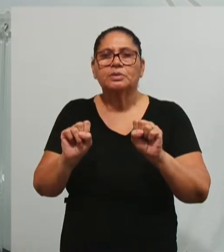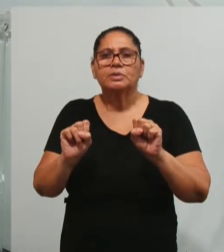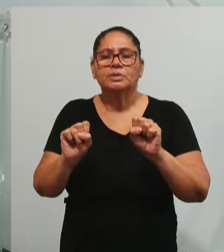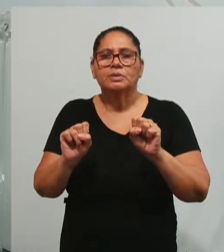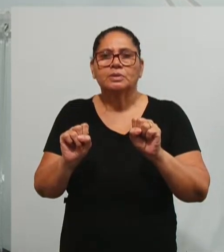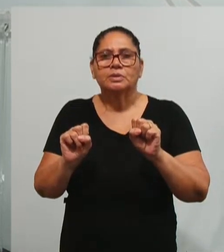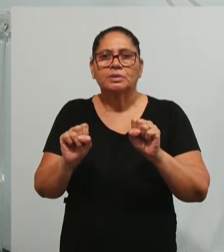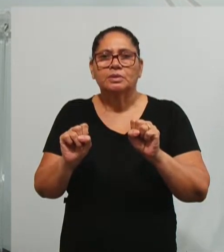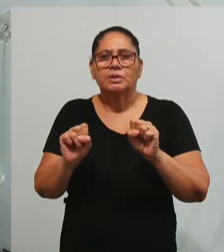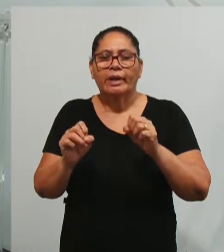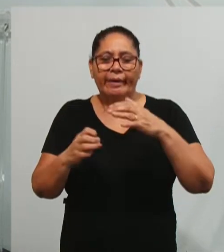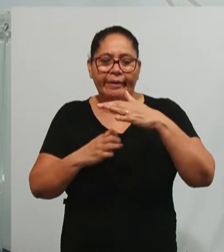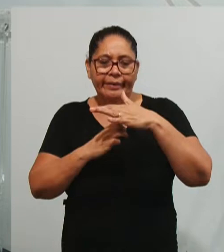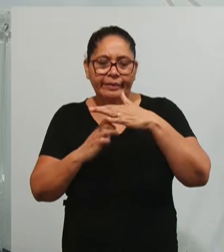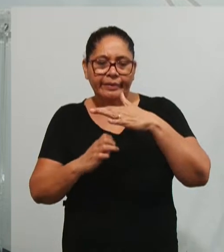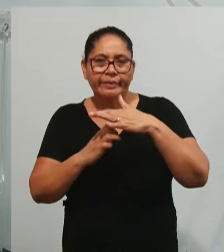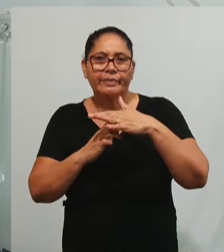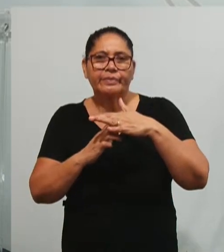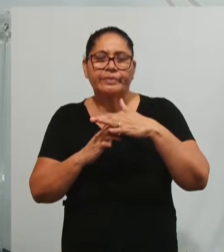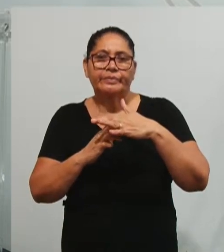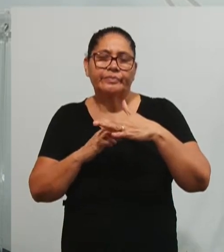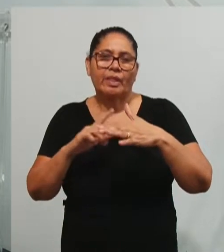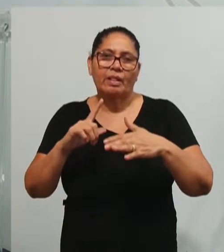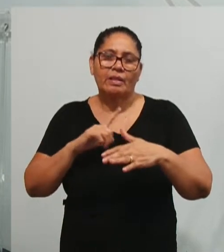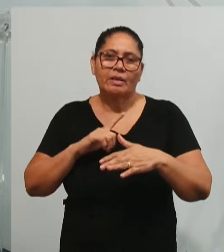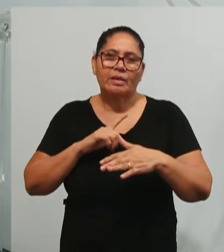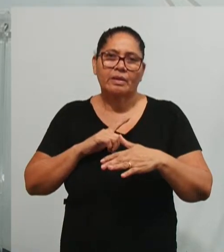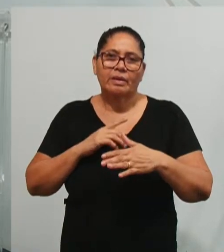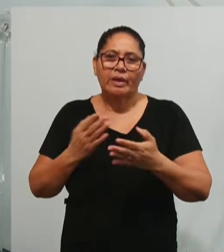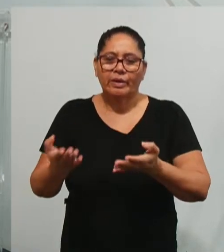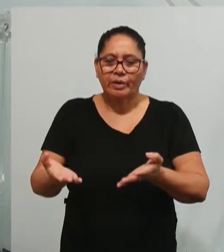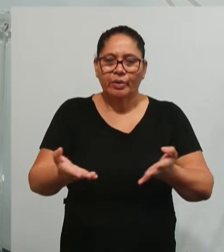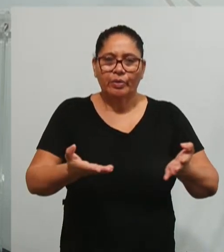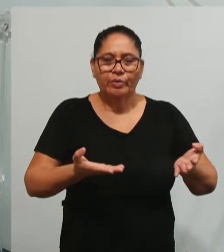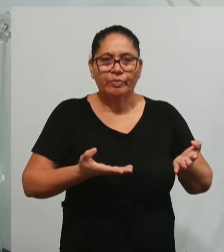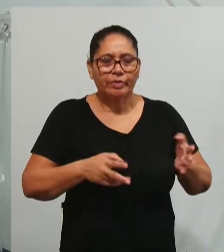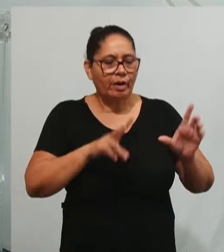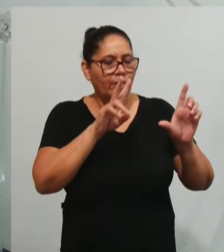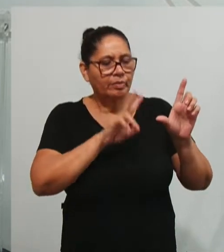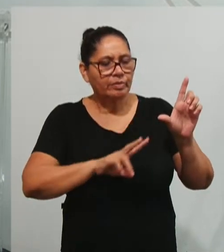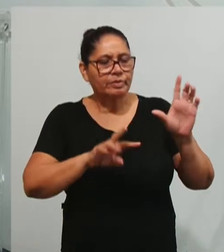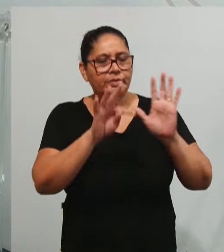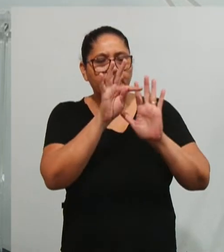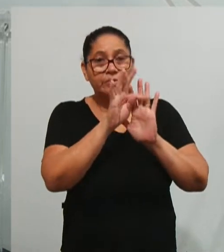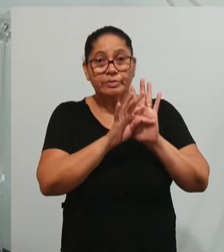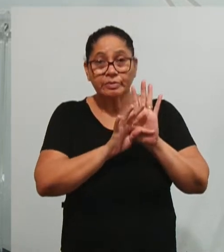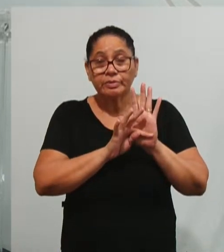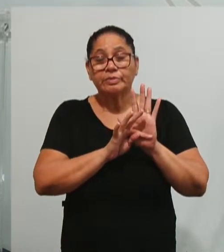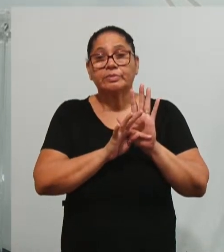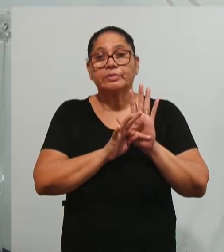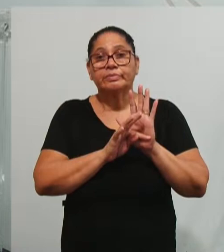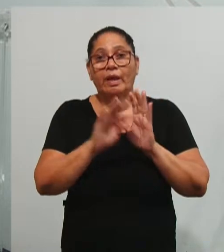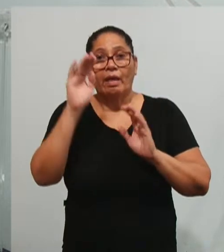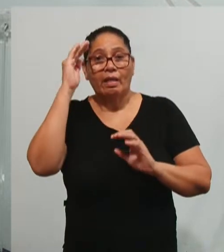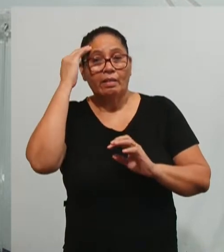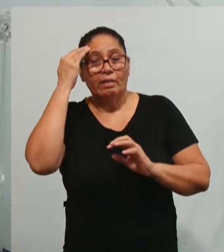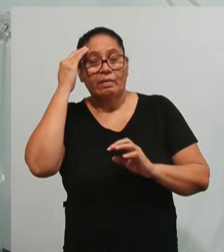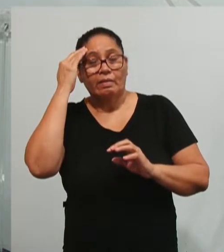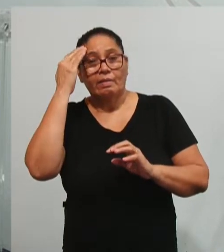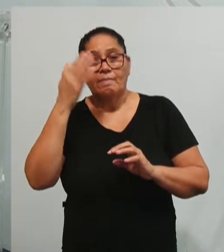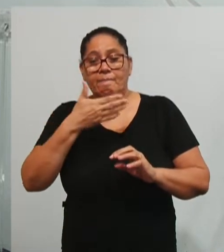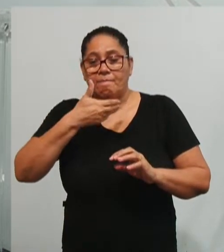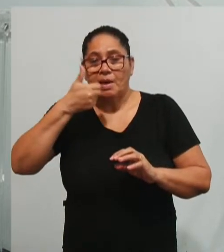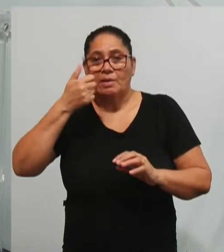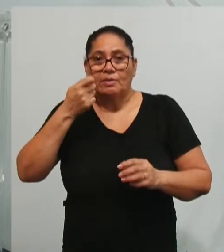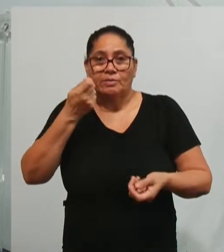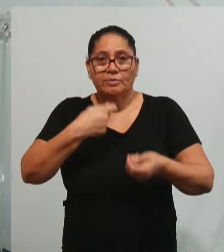empresa, a gente convida você para ler o texto, se aproximar mais dessa influência da administração, dos